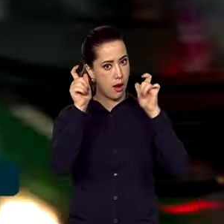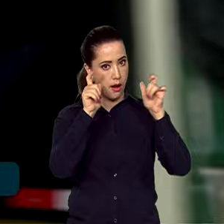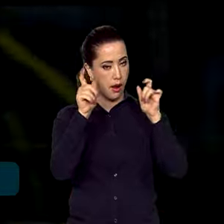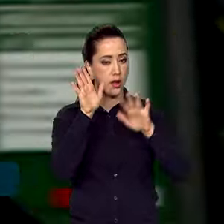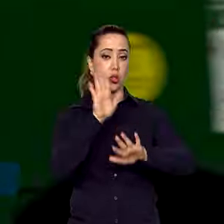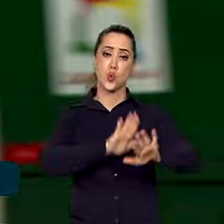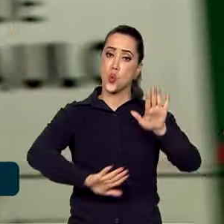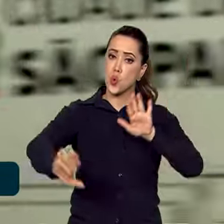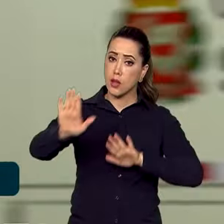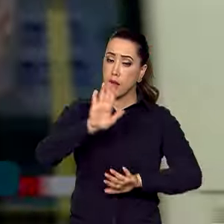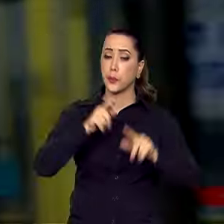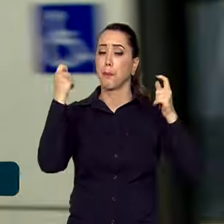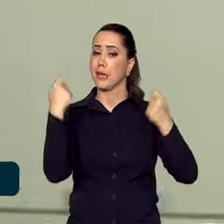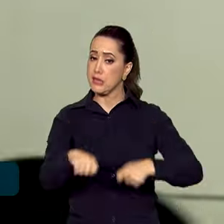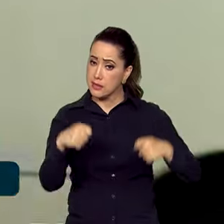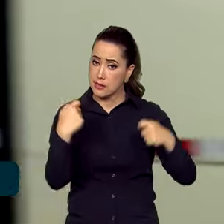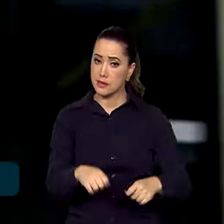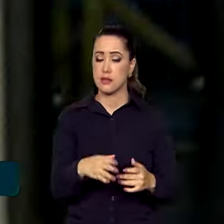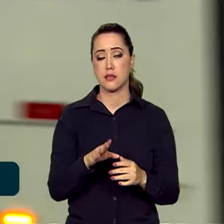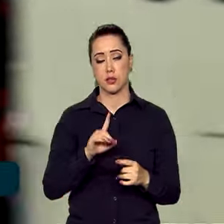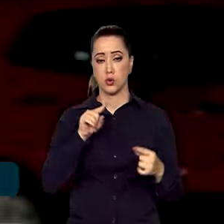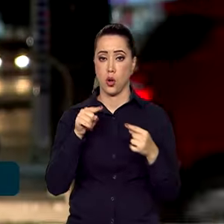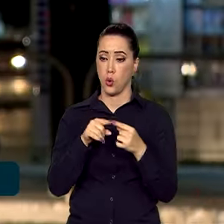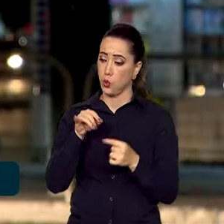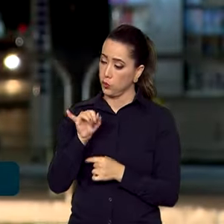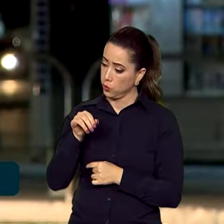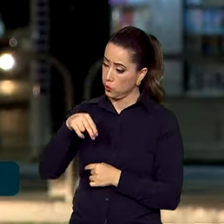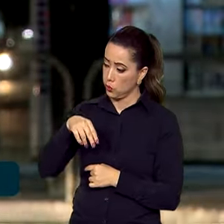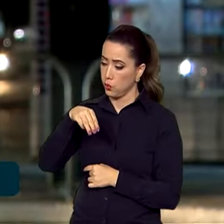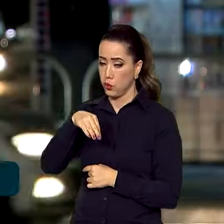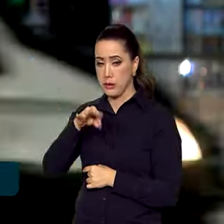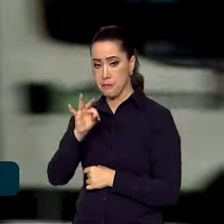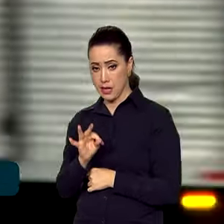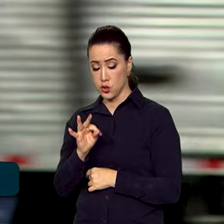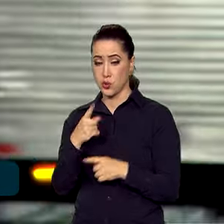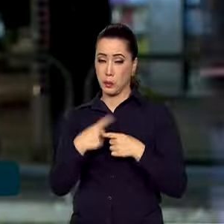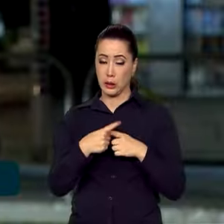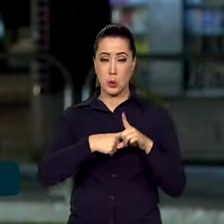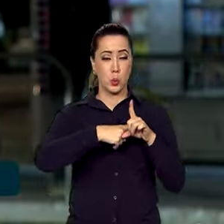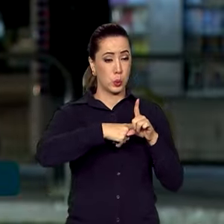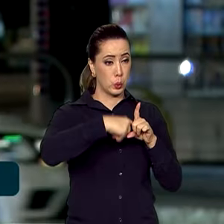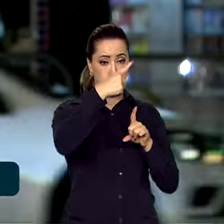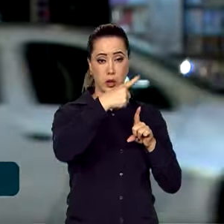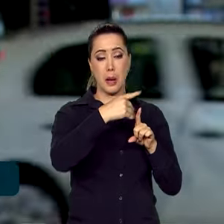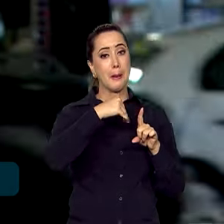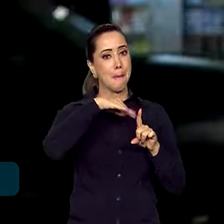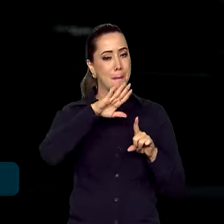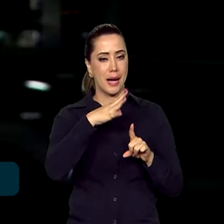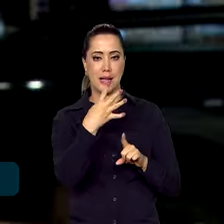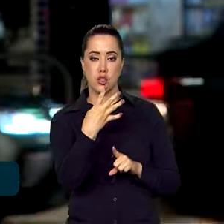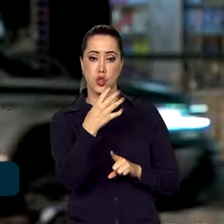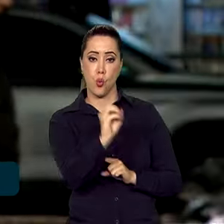de grande perigo, emitido pelo Instituto Nacional de Meteorologia para altas temperaturas que podem ultrapassar os